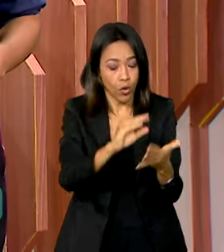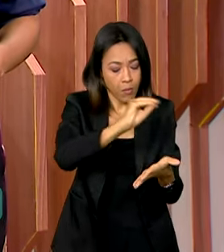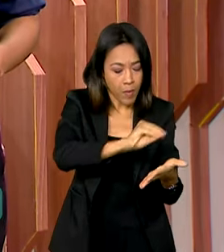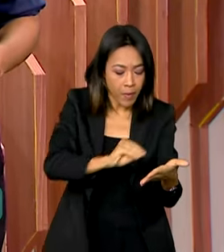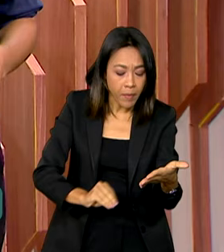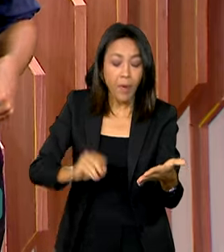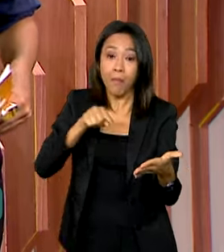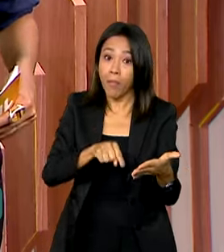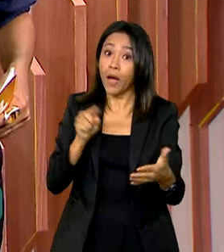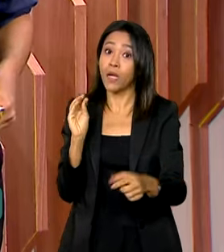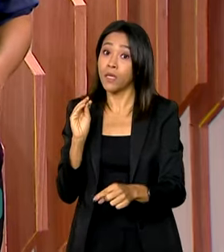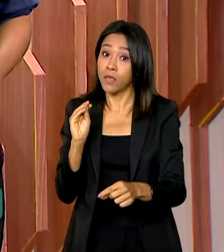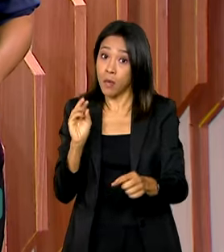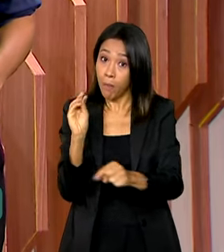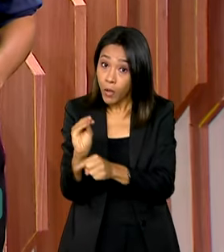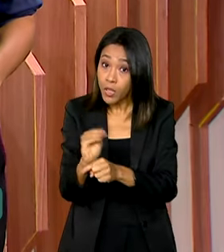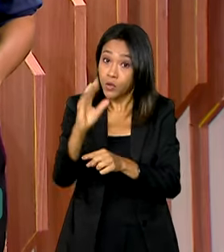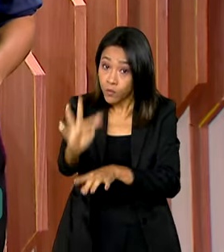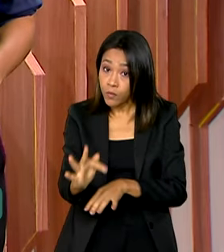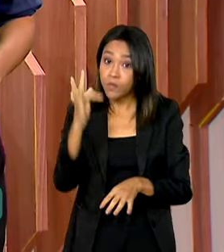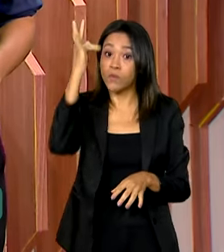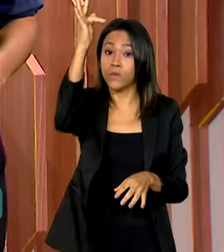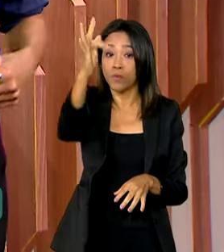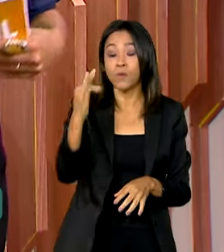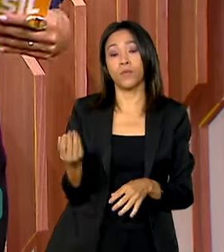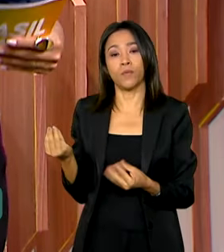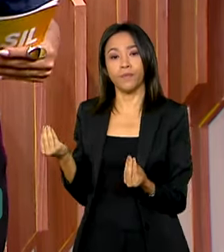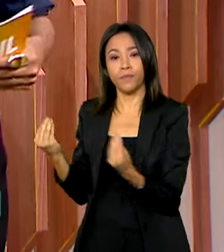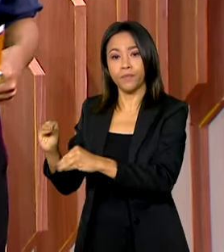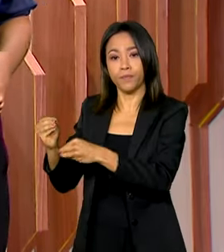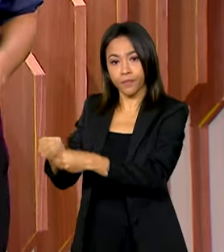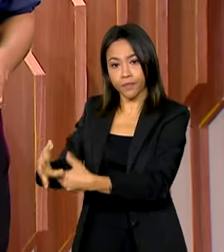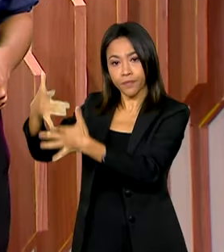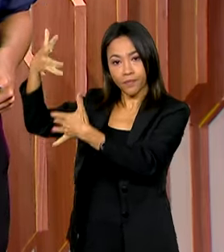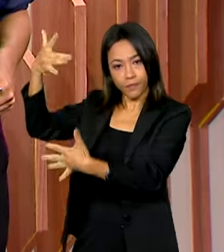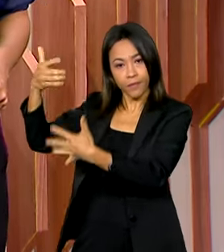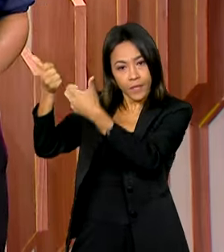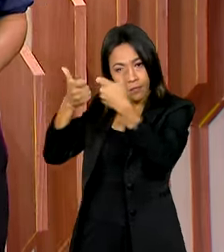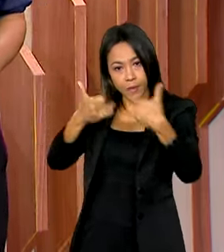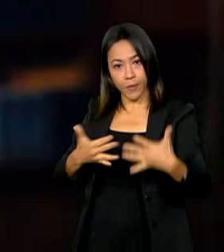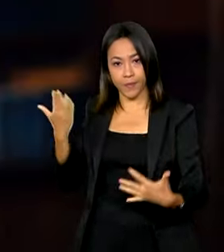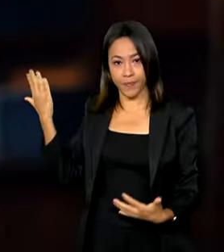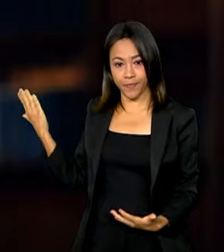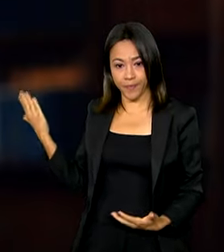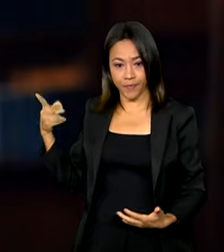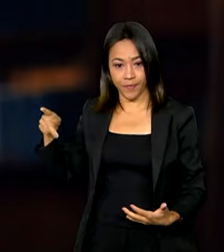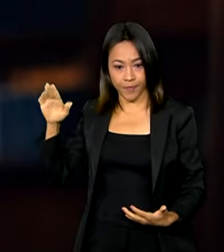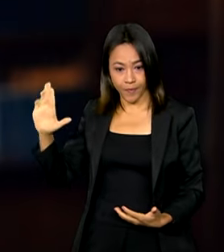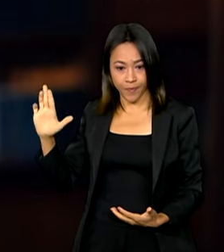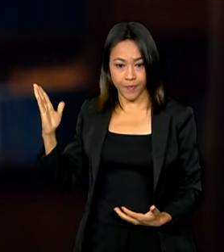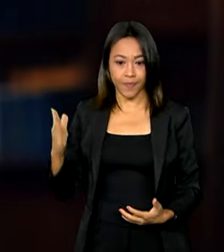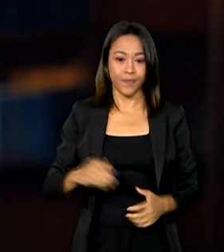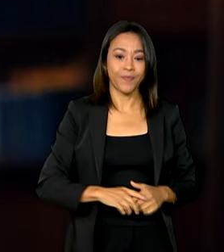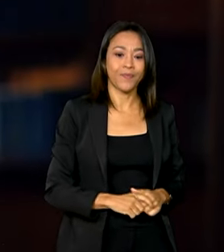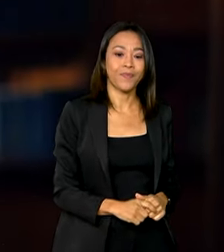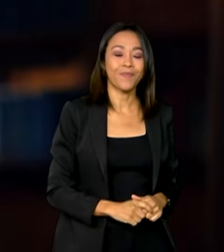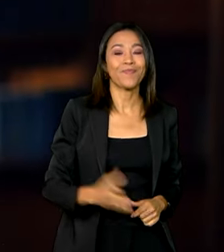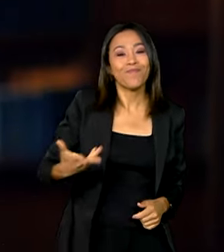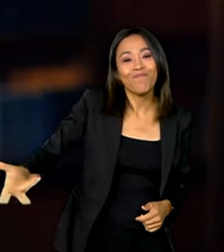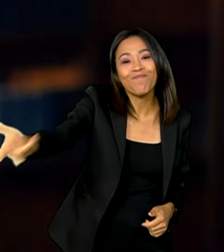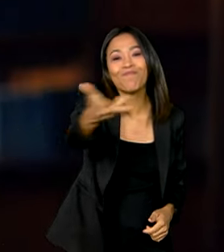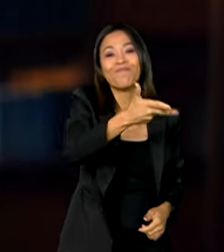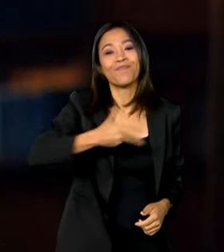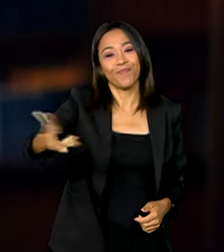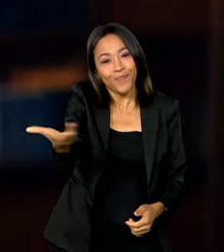futuro. Pelas redes sociais, o presidente falou sobre a expectativa para esse encontro. Meus amigos e minhas